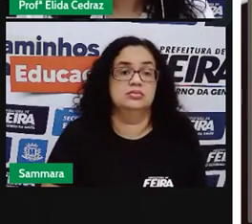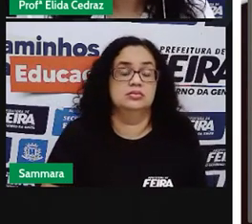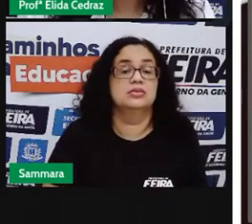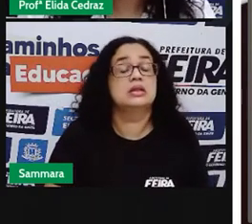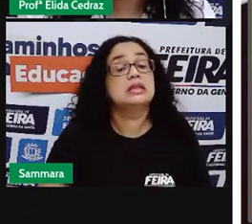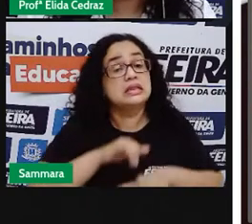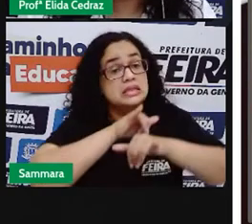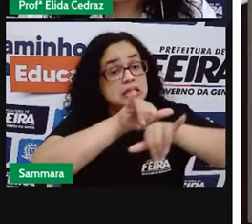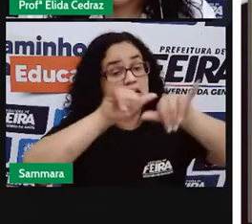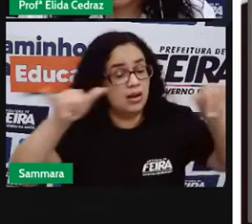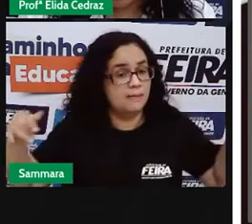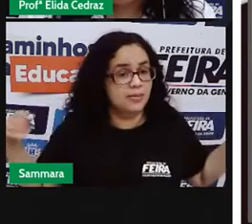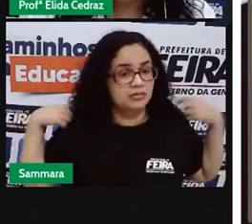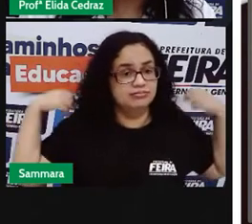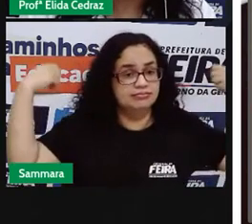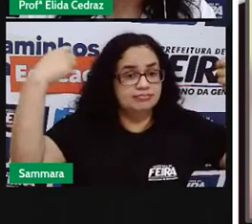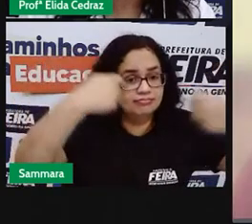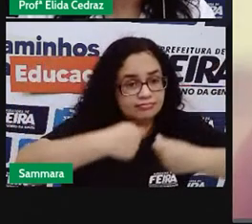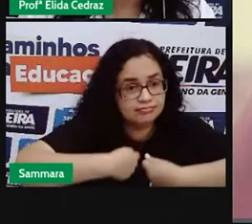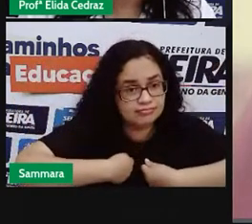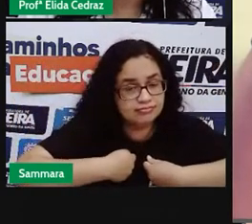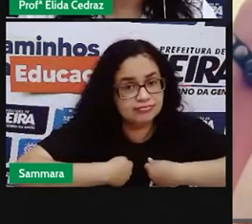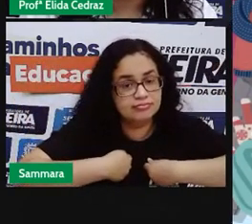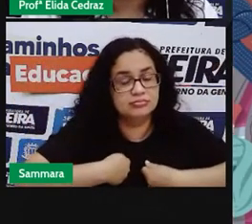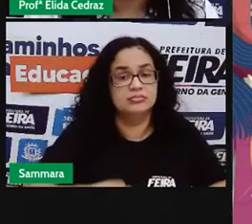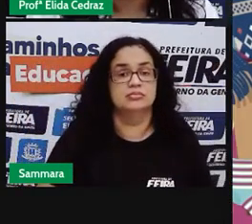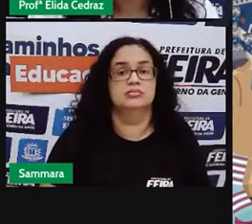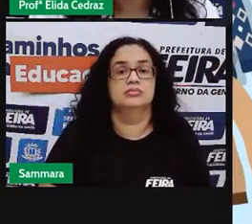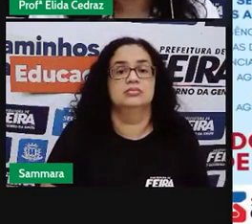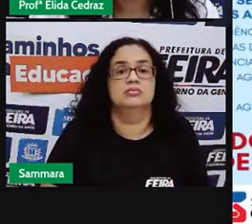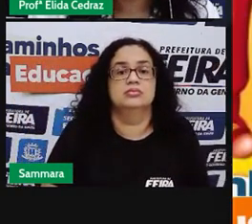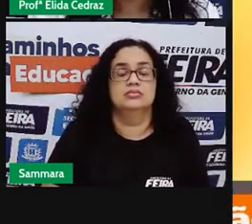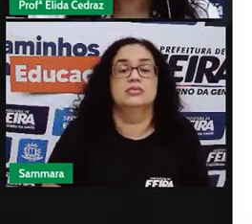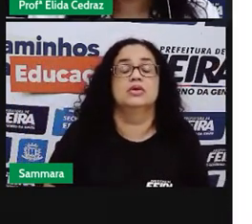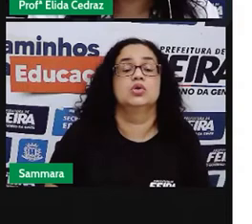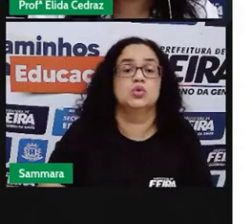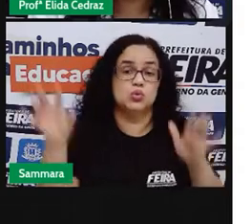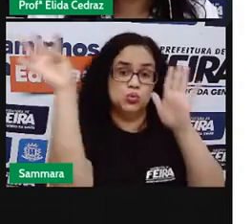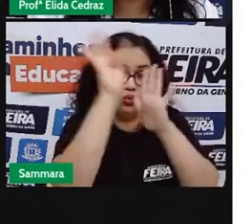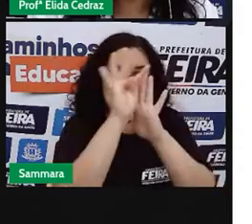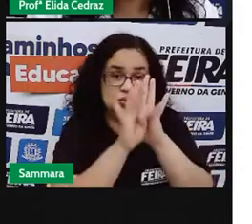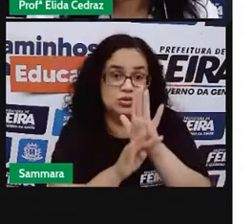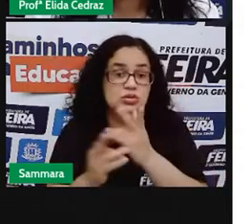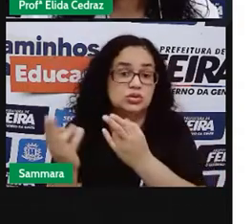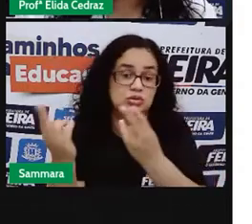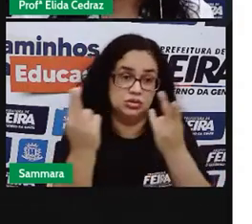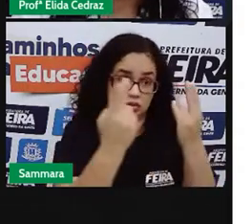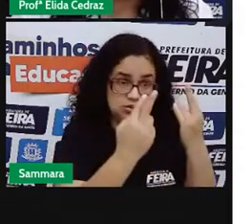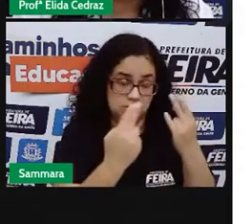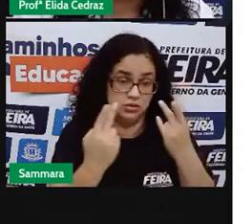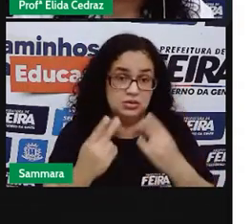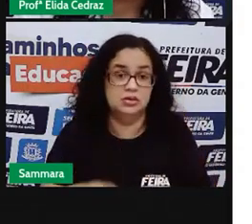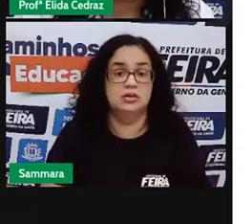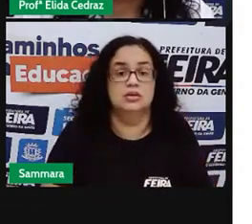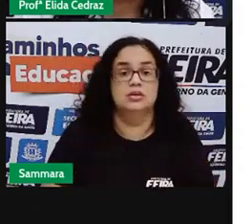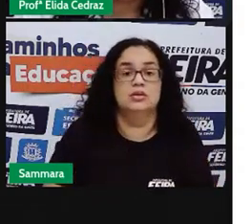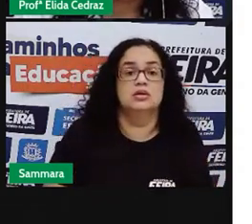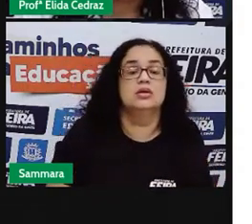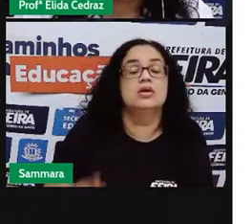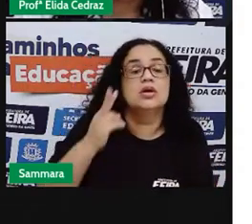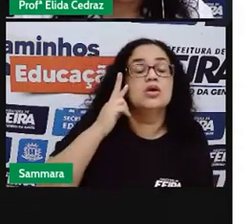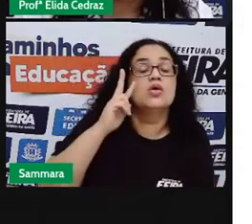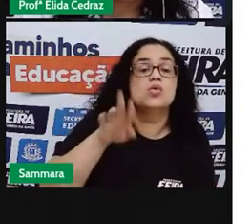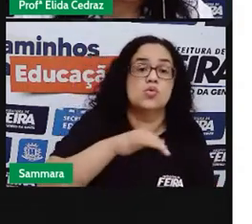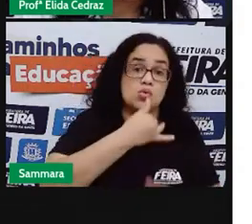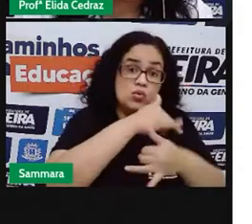Campanha de agasalho. Os textos são os mesmos. Olha só, eu trouxe